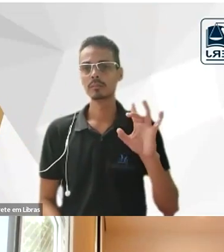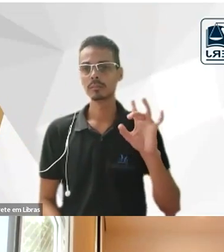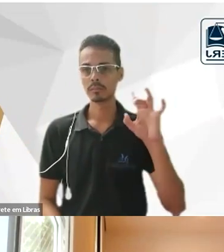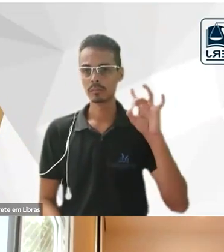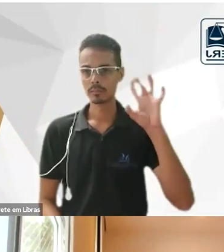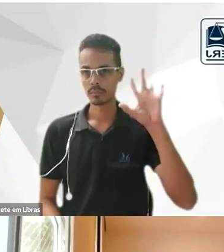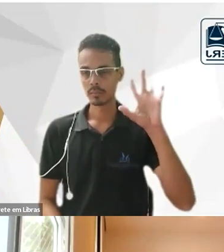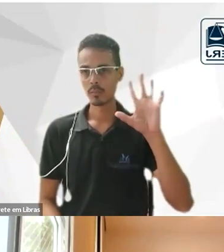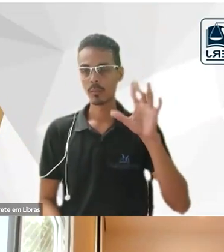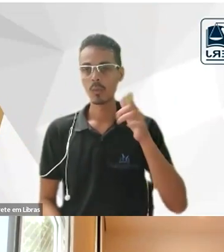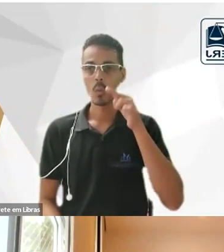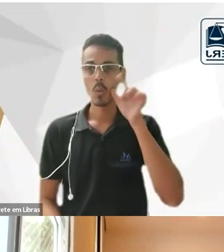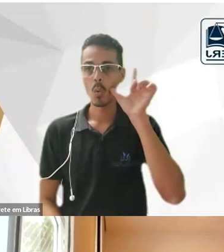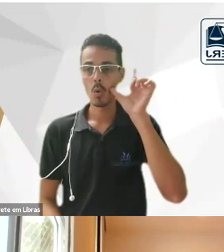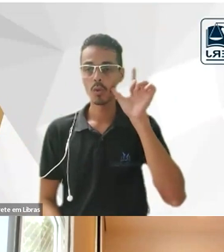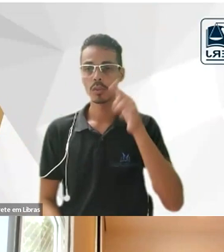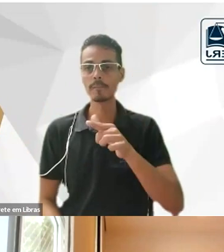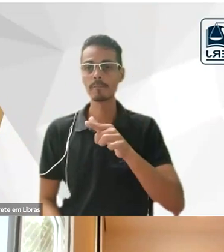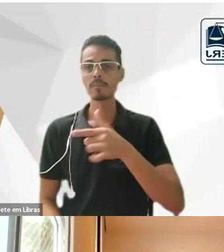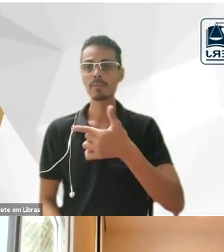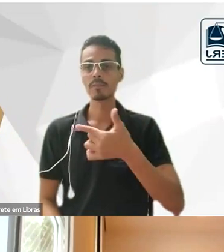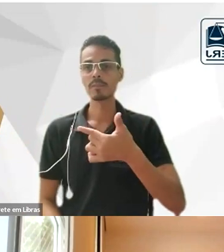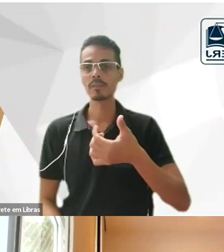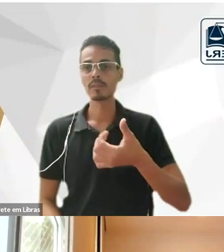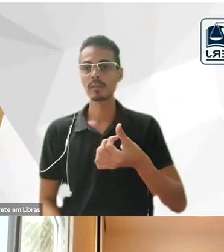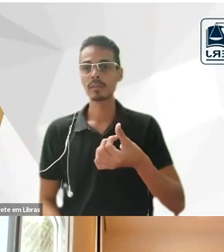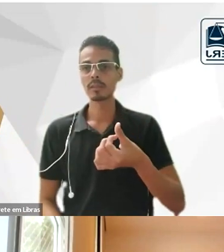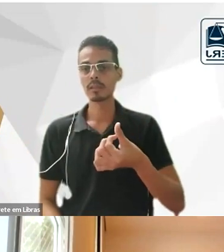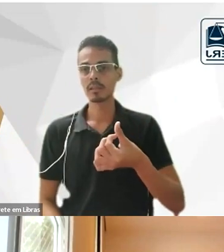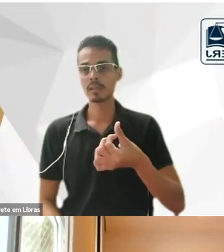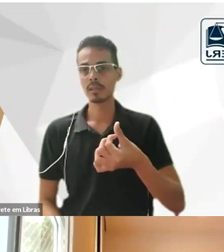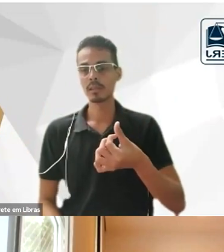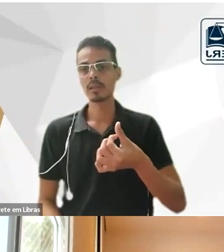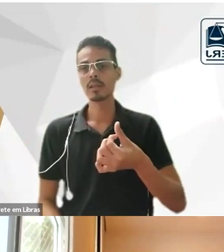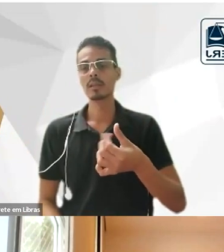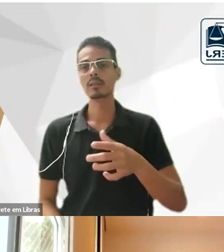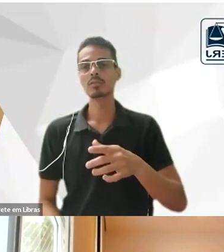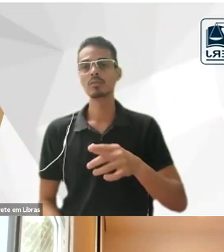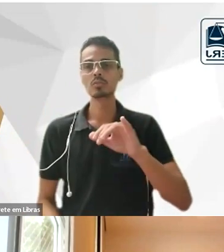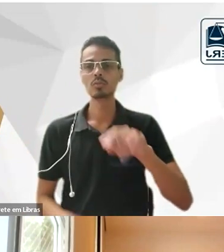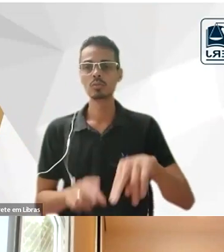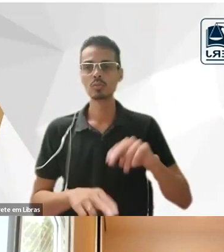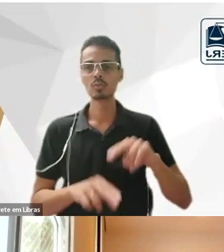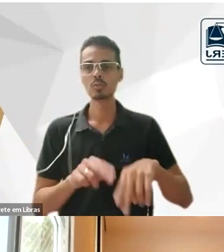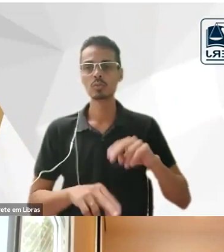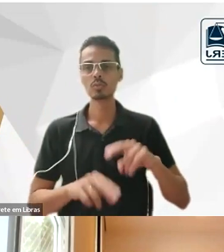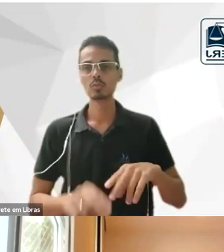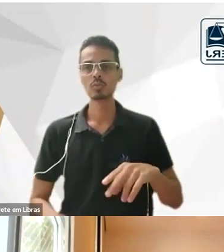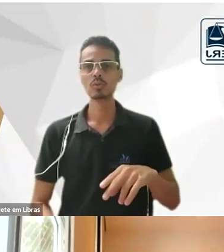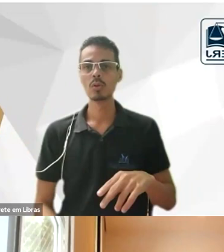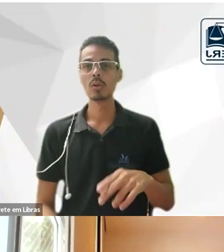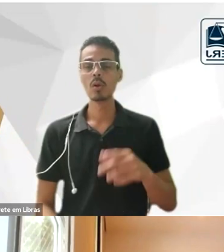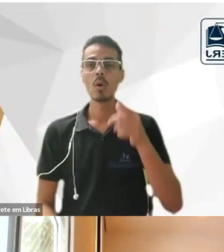ontem 26 de junho é o dia do falecimento de dois santos da minha devoção São José Maria Escrivá em Tobias Barreto